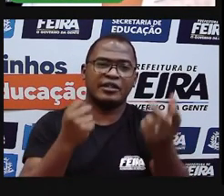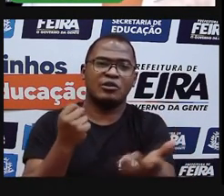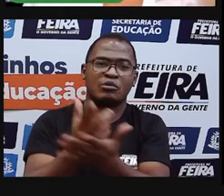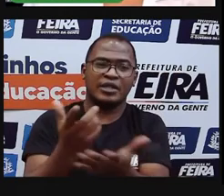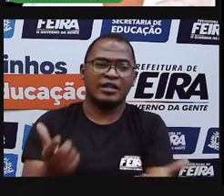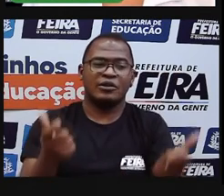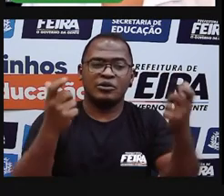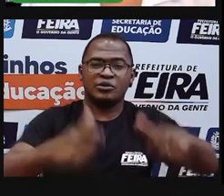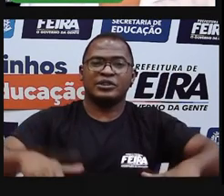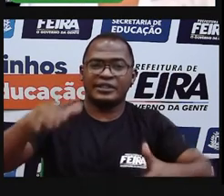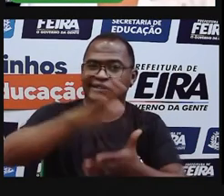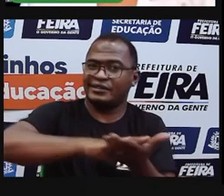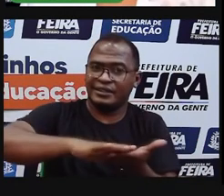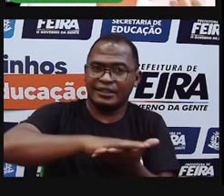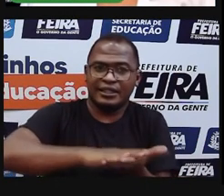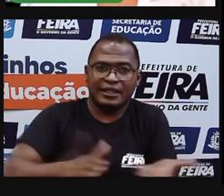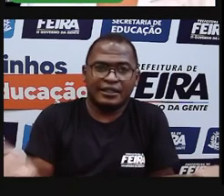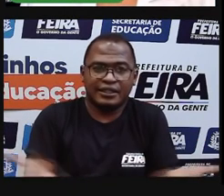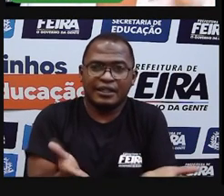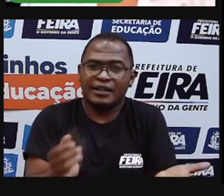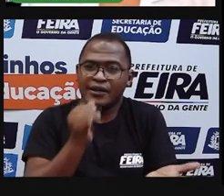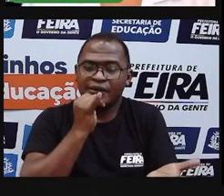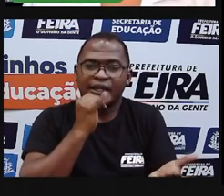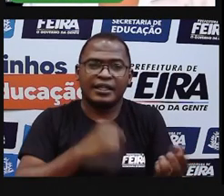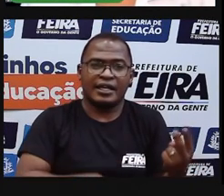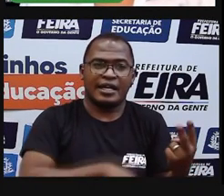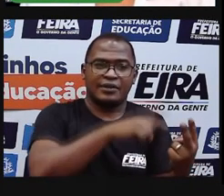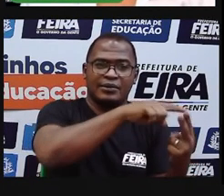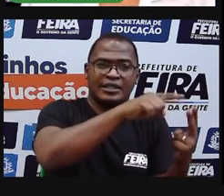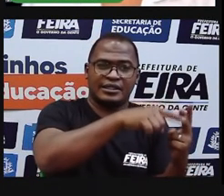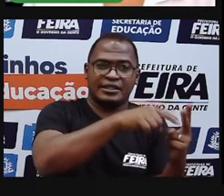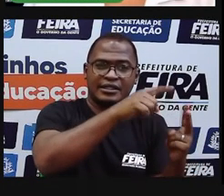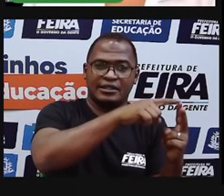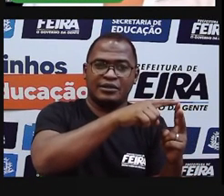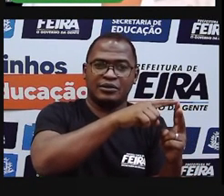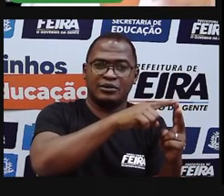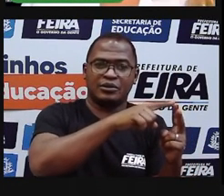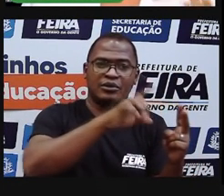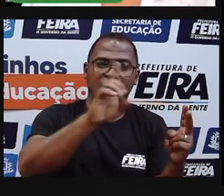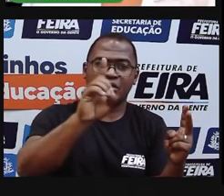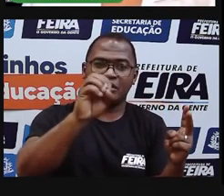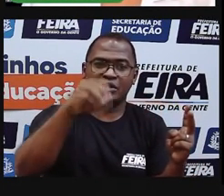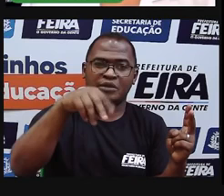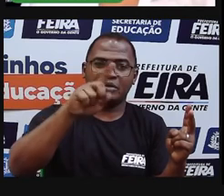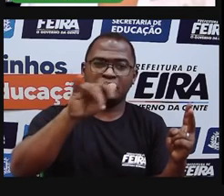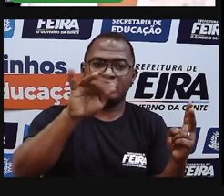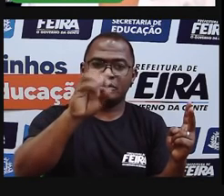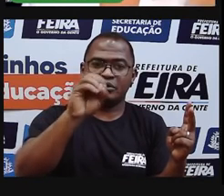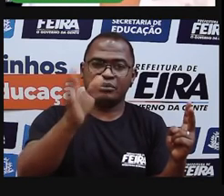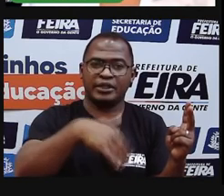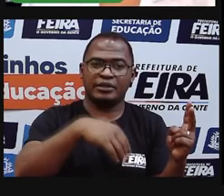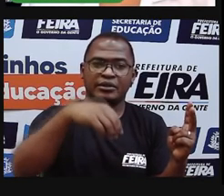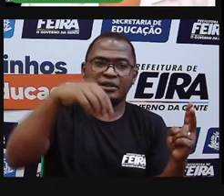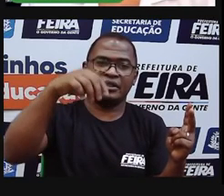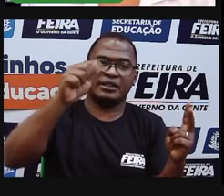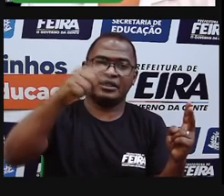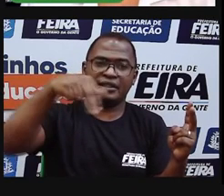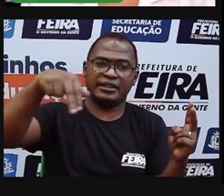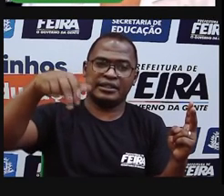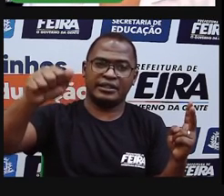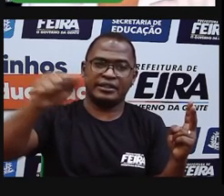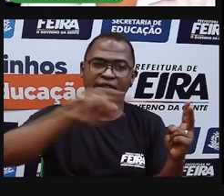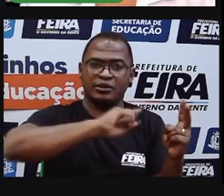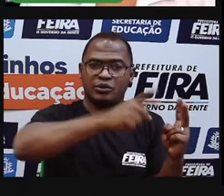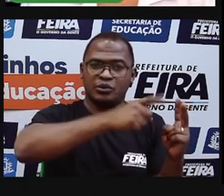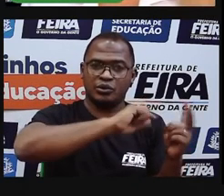tinha muitas pessoas, então, o casal, Domingos, Barbosa e Ana Brandão, construíram uma capela, dessa capela, os tropeiros começaram